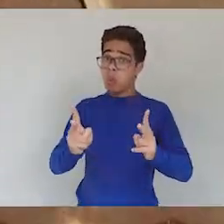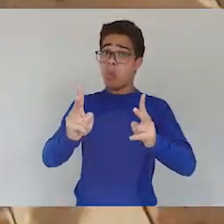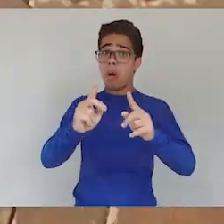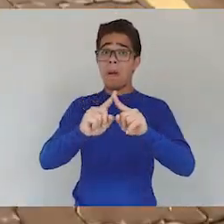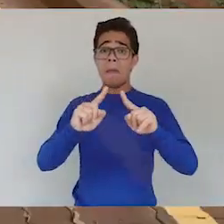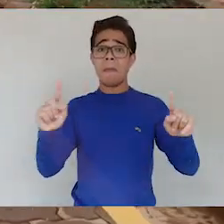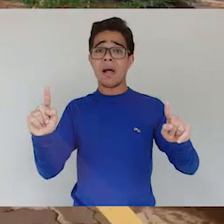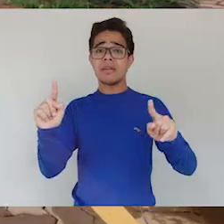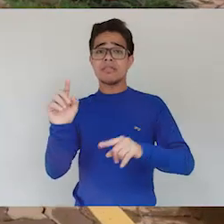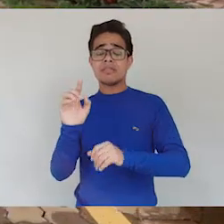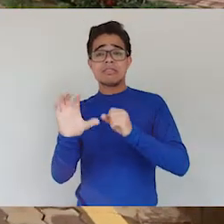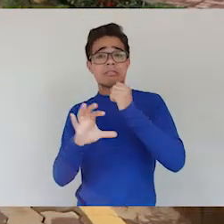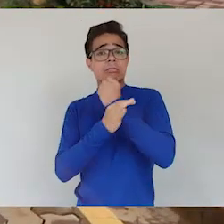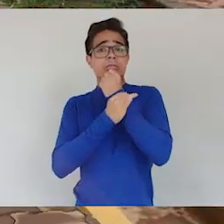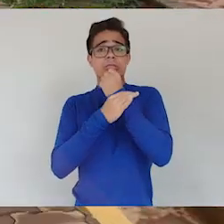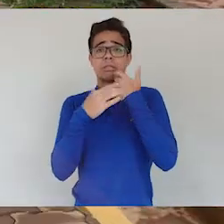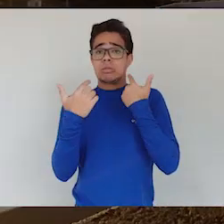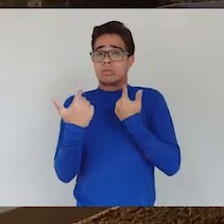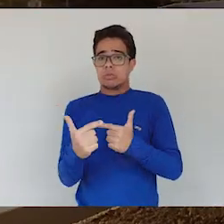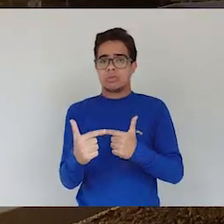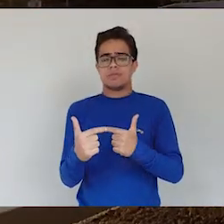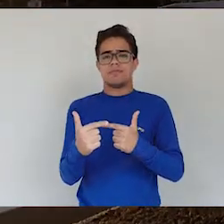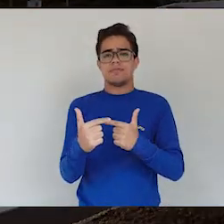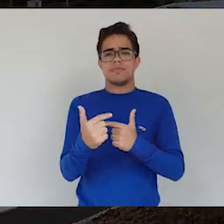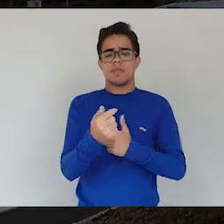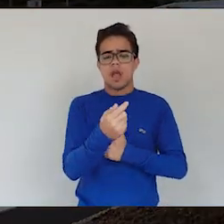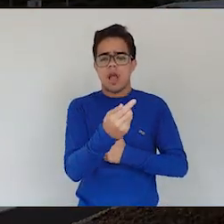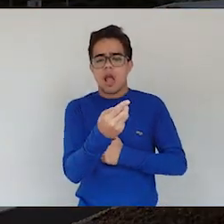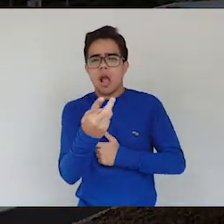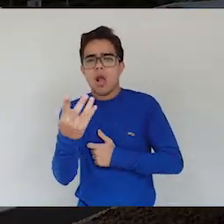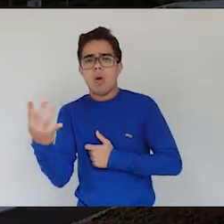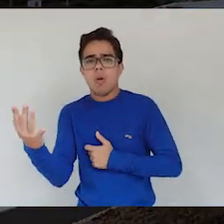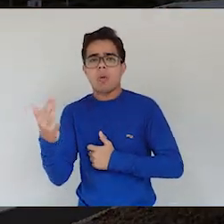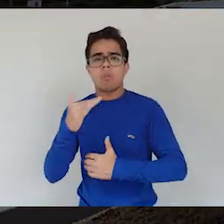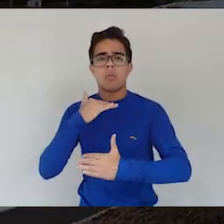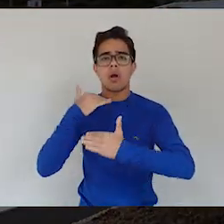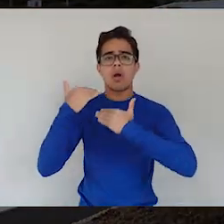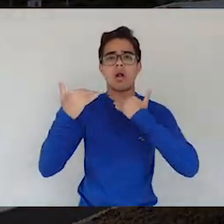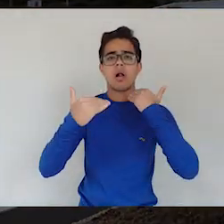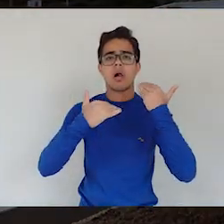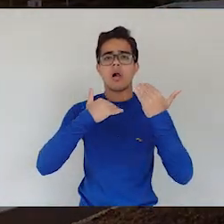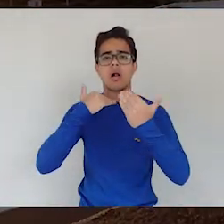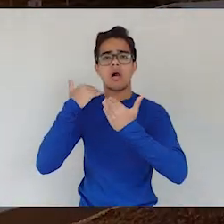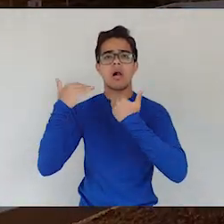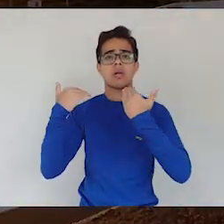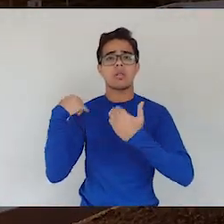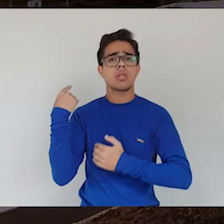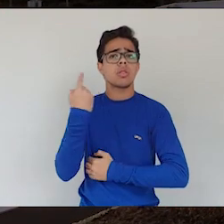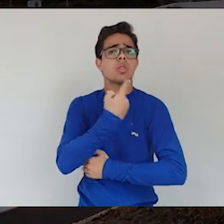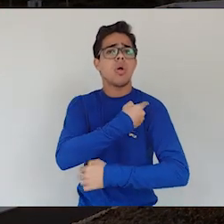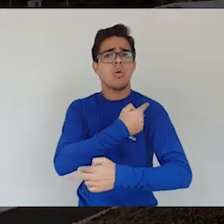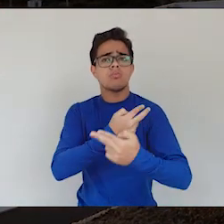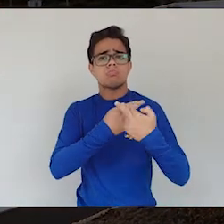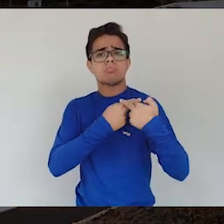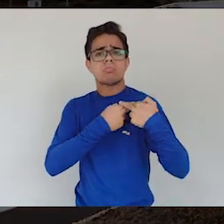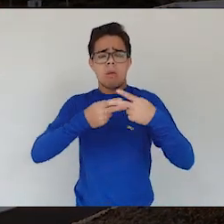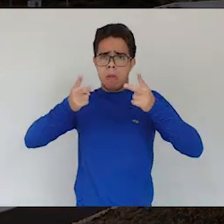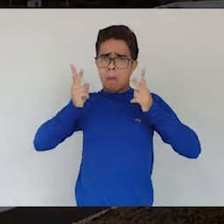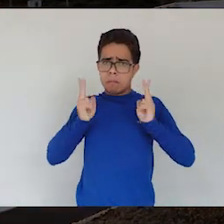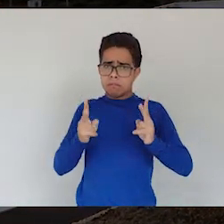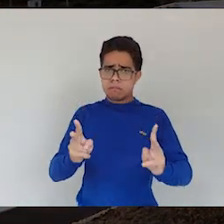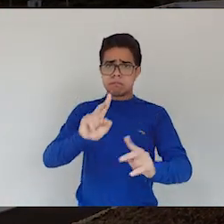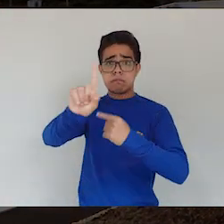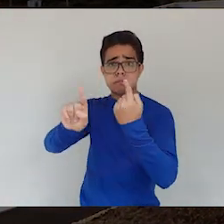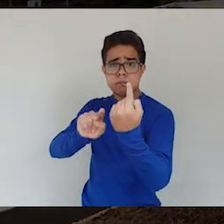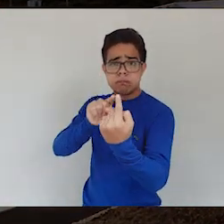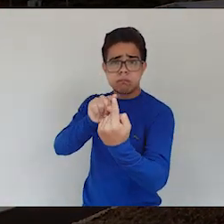mesmo com as nossas inseguranças. Alguns ficaram pelo caminho. E cabe a nós continuar a trajetória